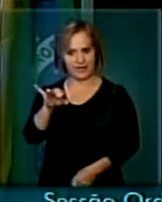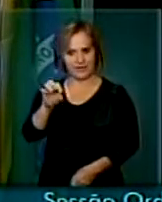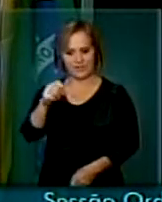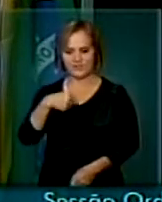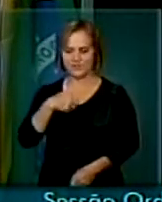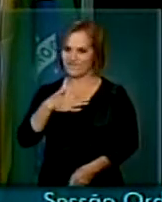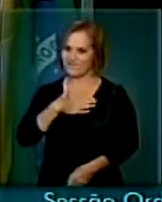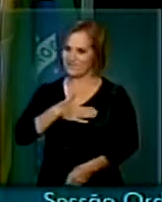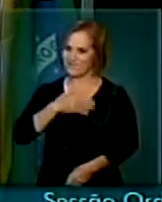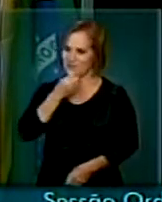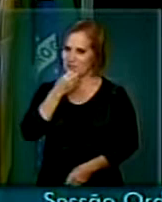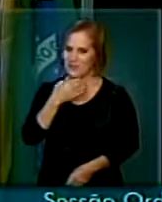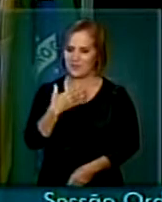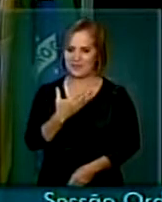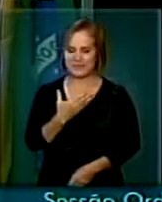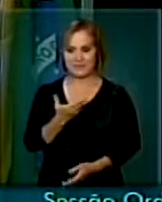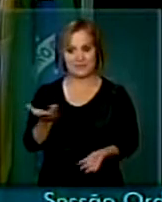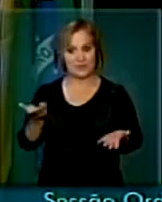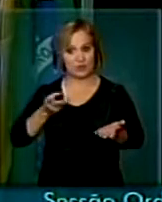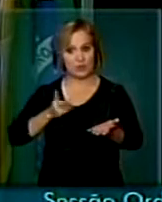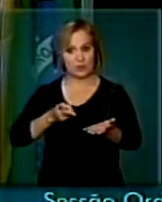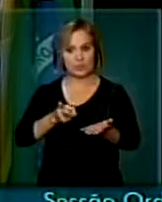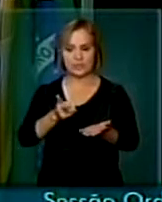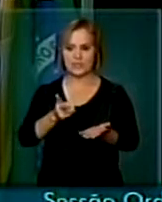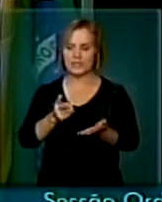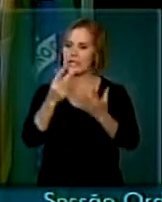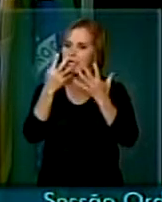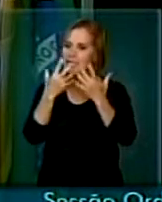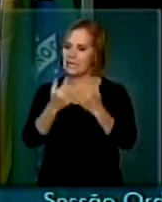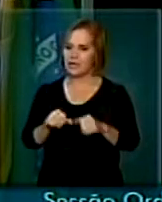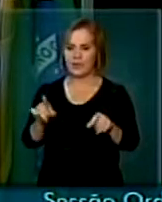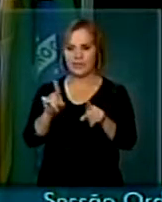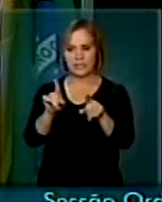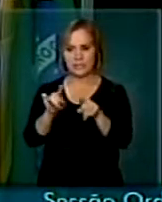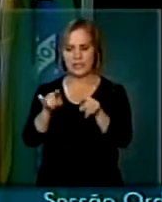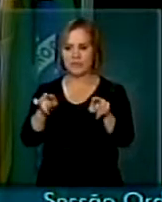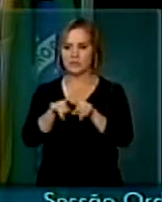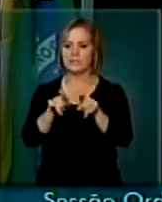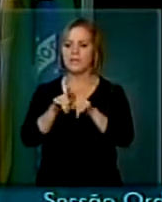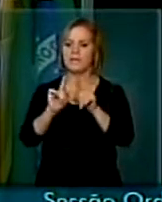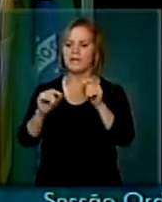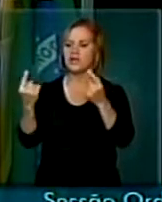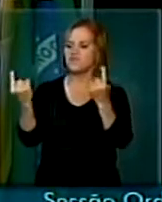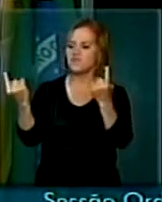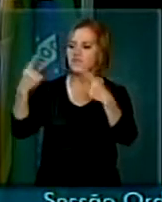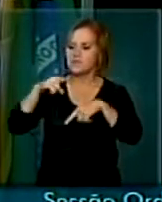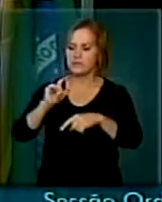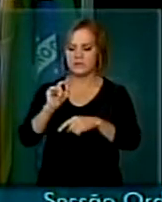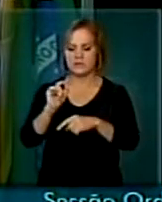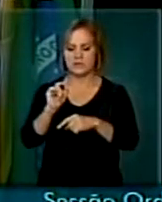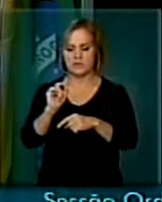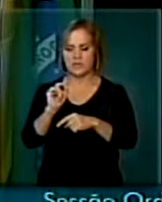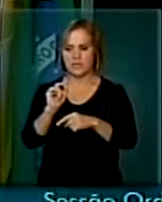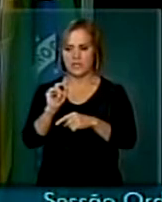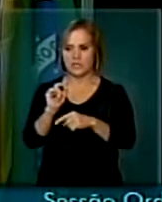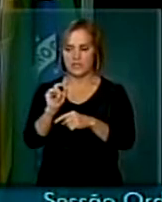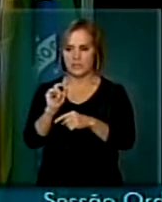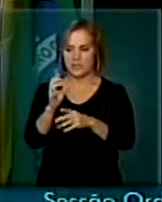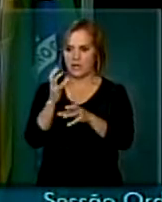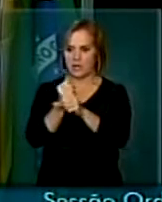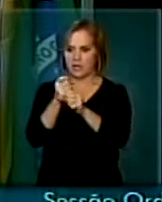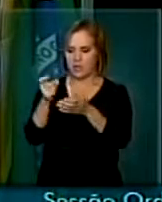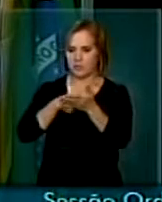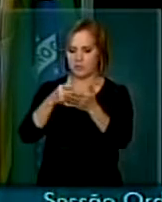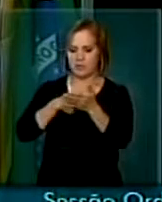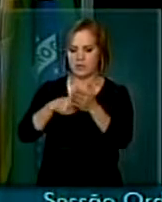Continuando, é não só inconcebível como paradoxal a oneração tributária do setor da construção civil no Brasil.